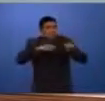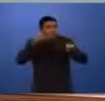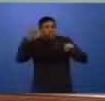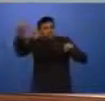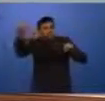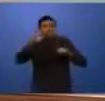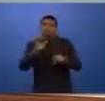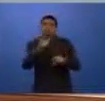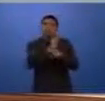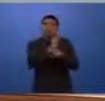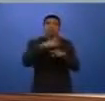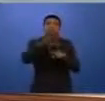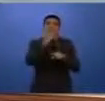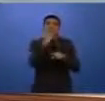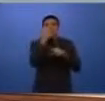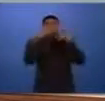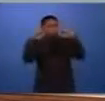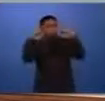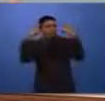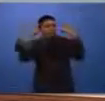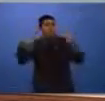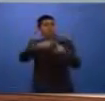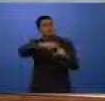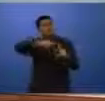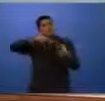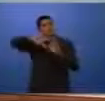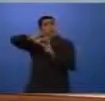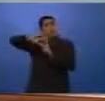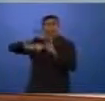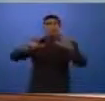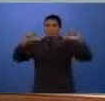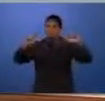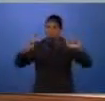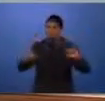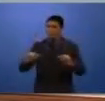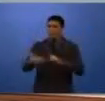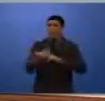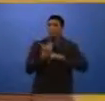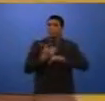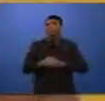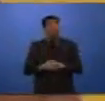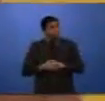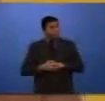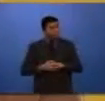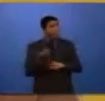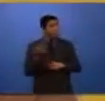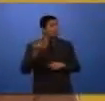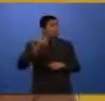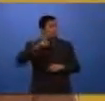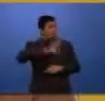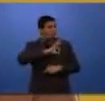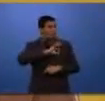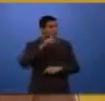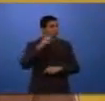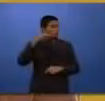com certeza iria contribuir aí para a redução da violência e para a segurança pública como um todo. A Polícia Militar, ela é